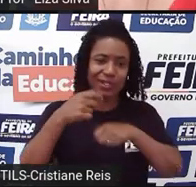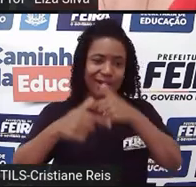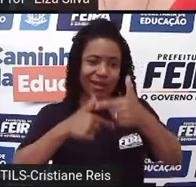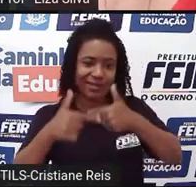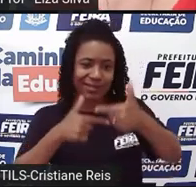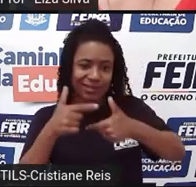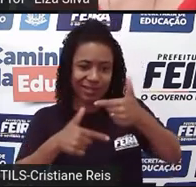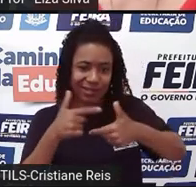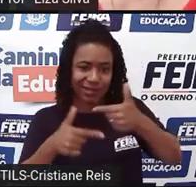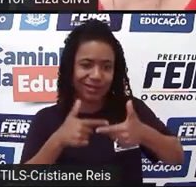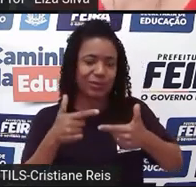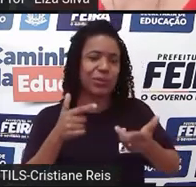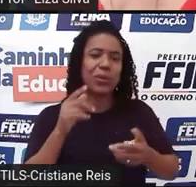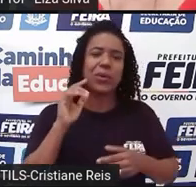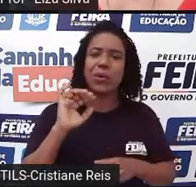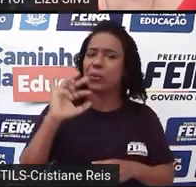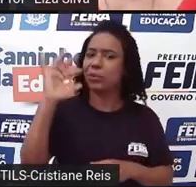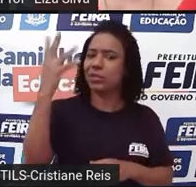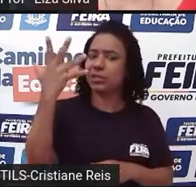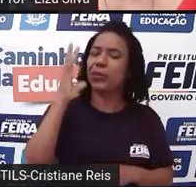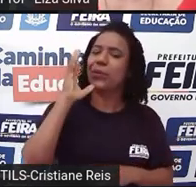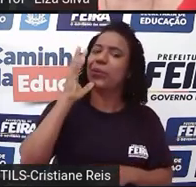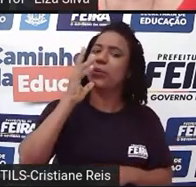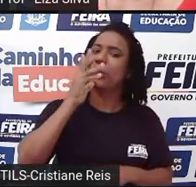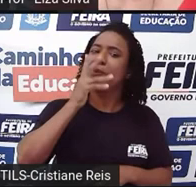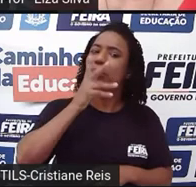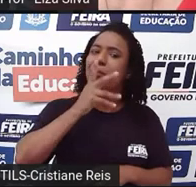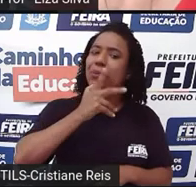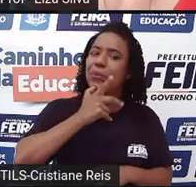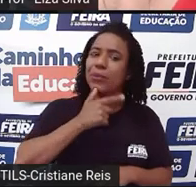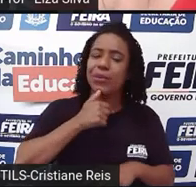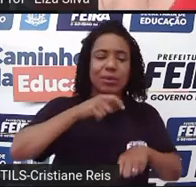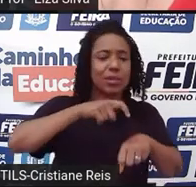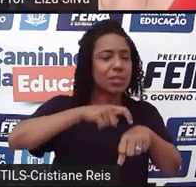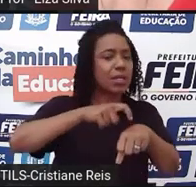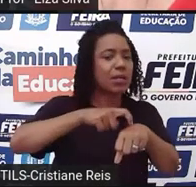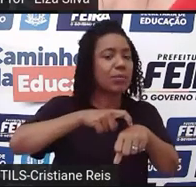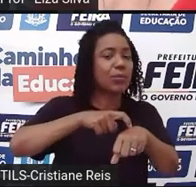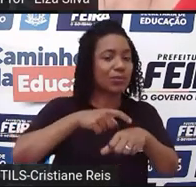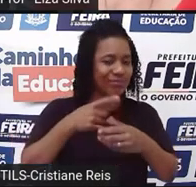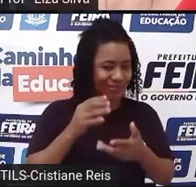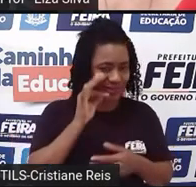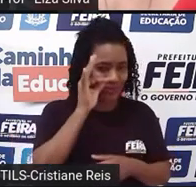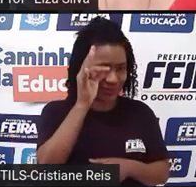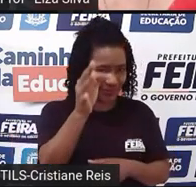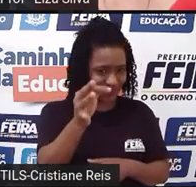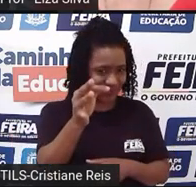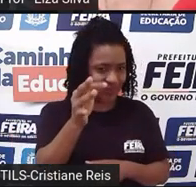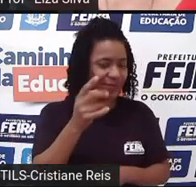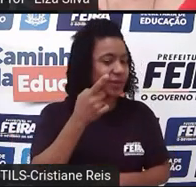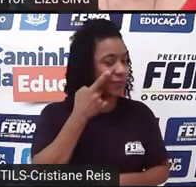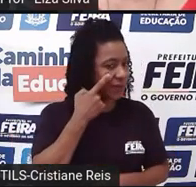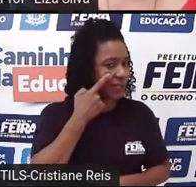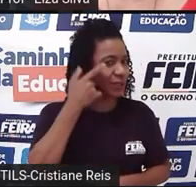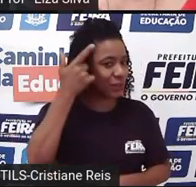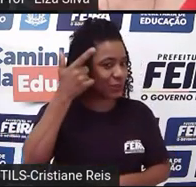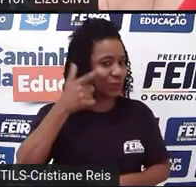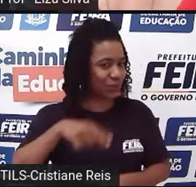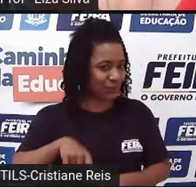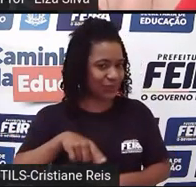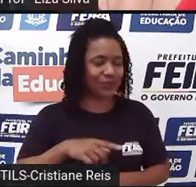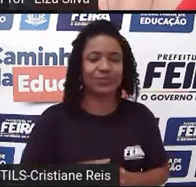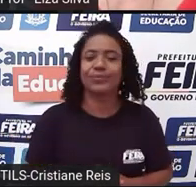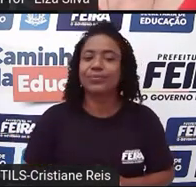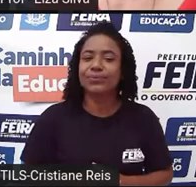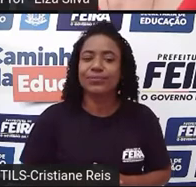em algum momento específico do futuro Então, vejam que aqui repetindo a mesma estrutura